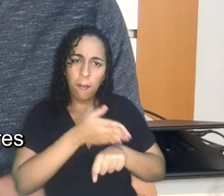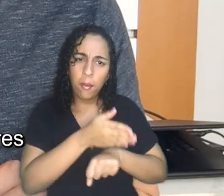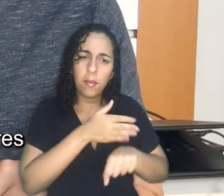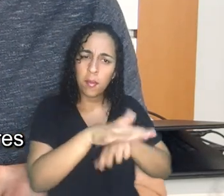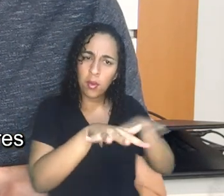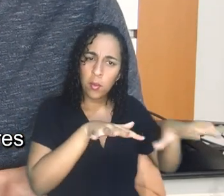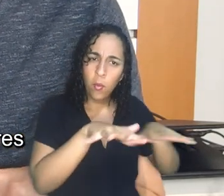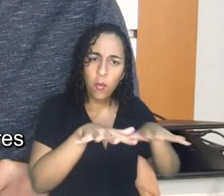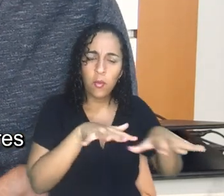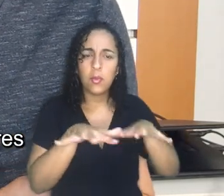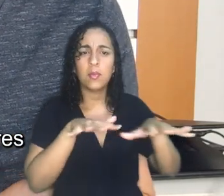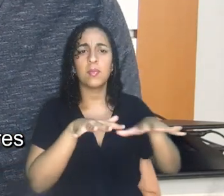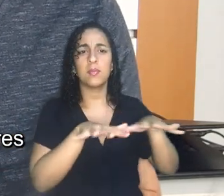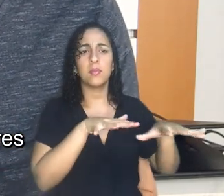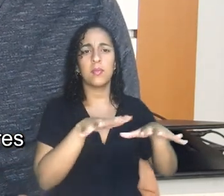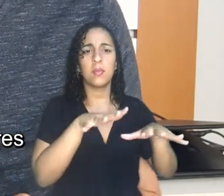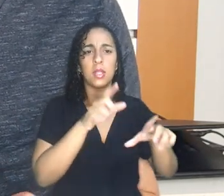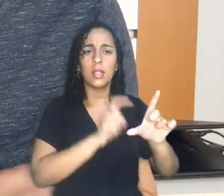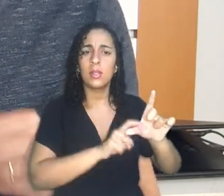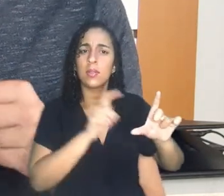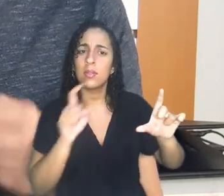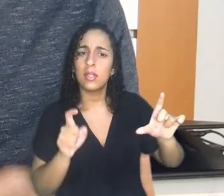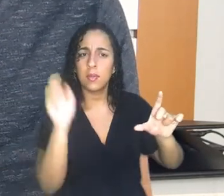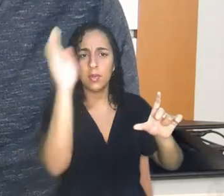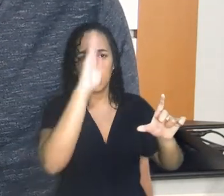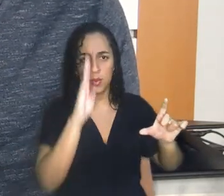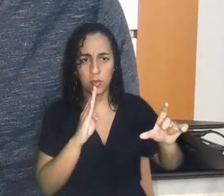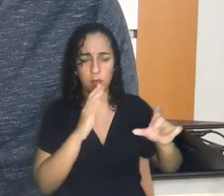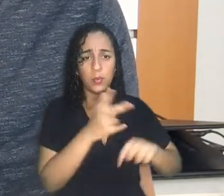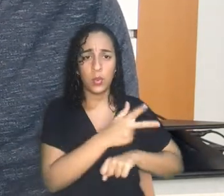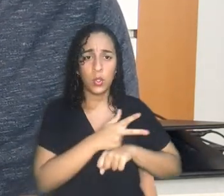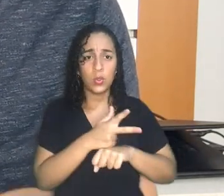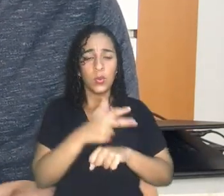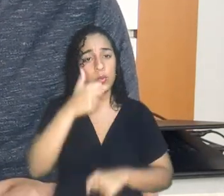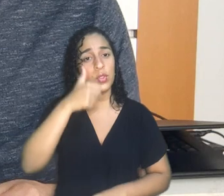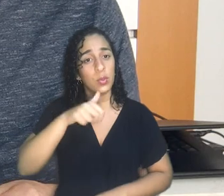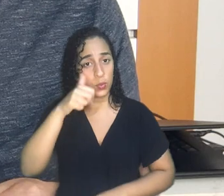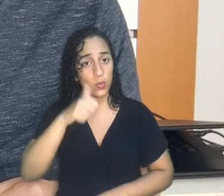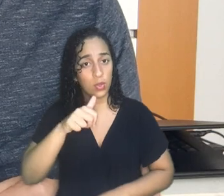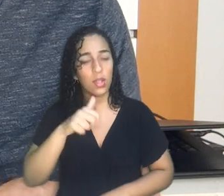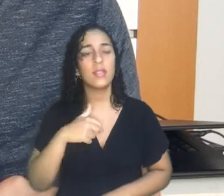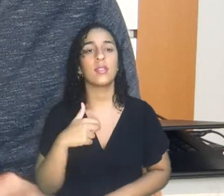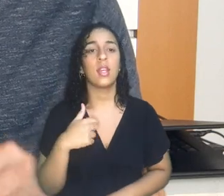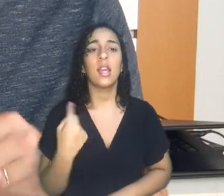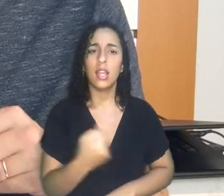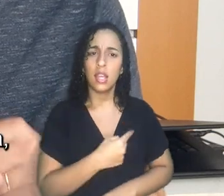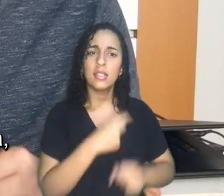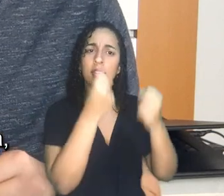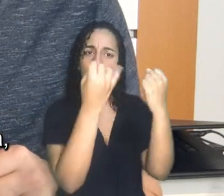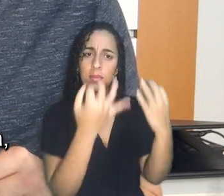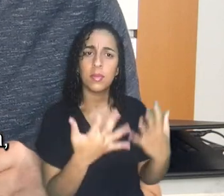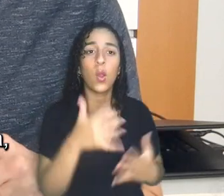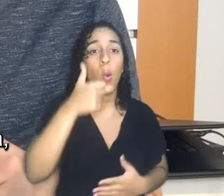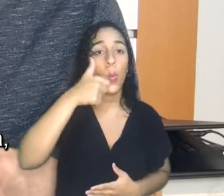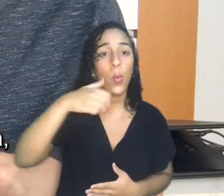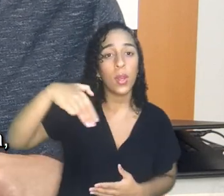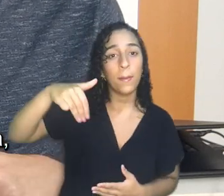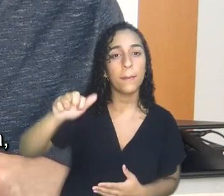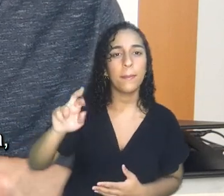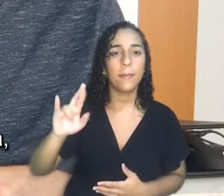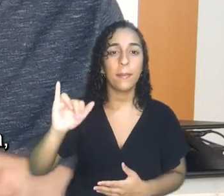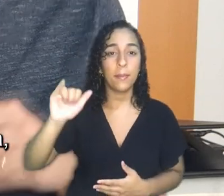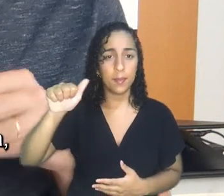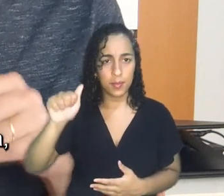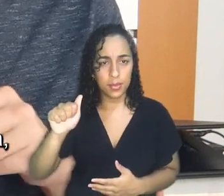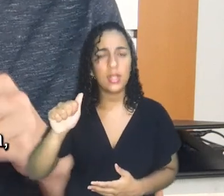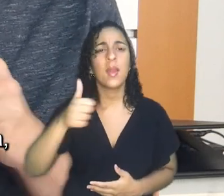dos movimentos populares pela independência do Brasil. No vídeo sobre as mulheres no processo de independência, a gente falou da Maria Filipe